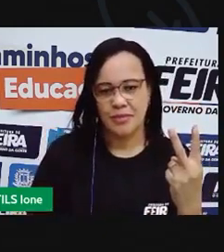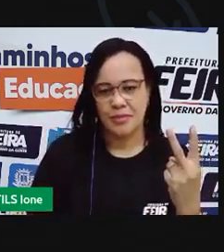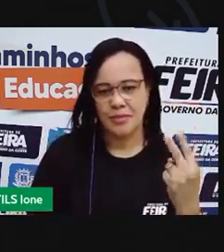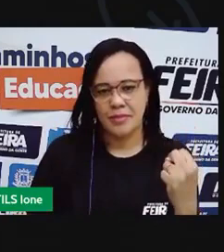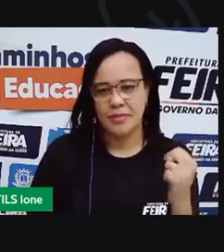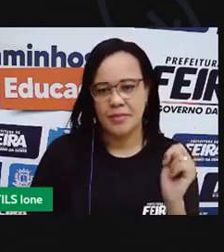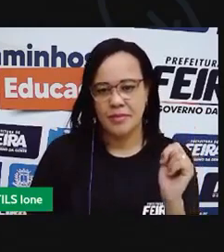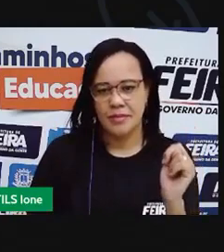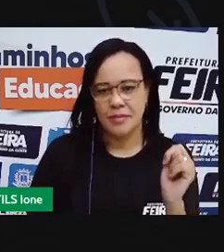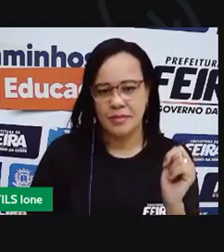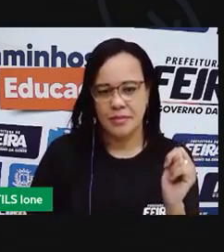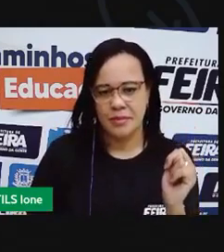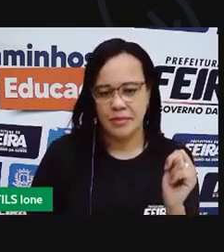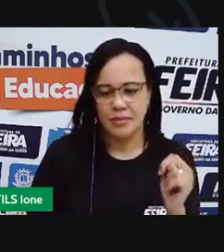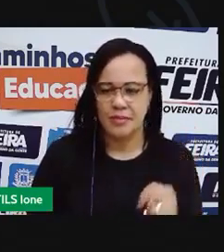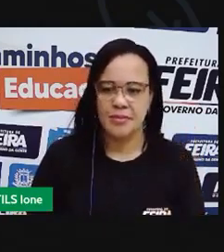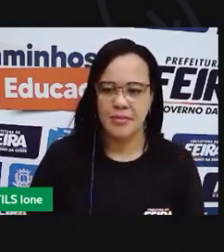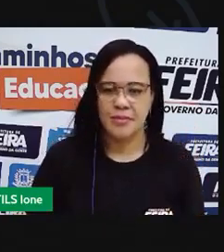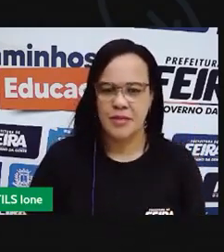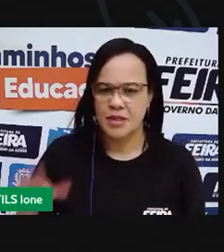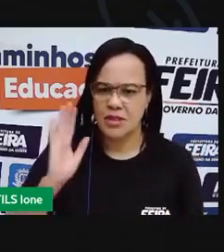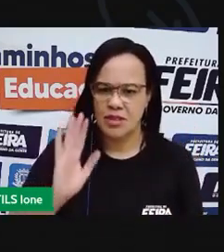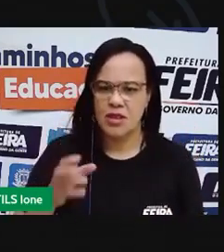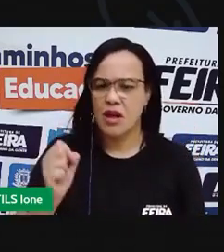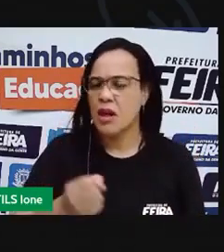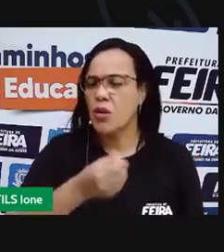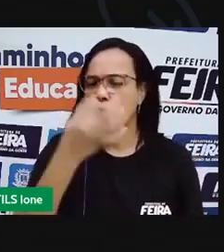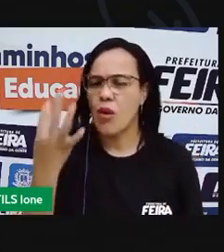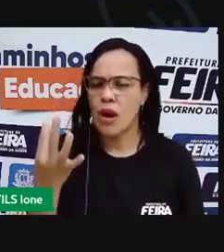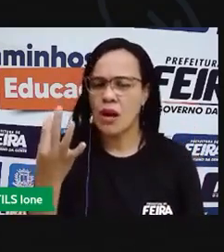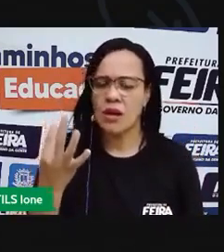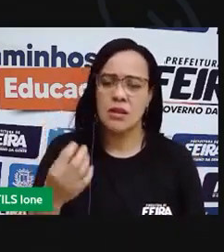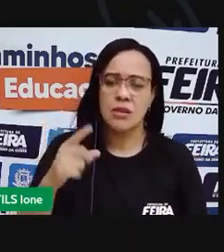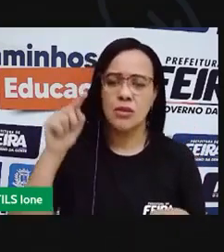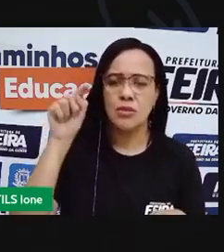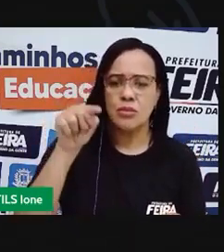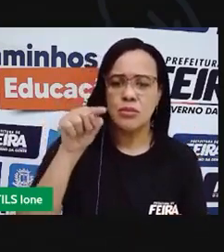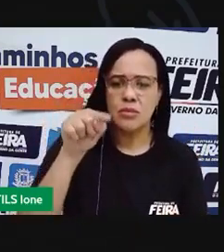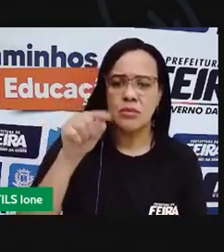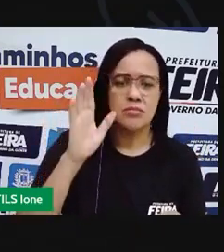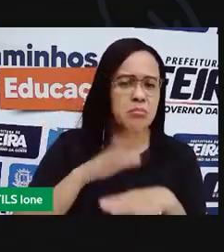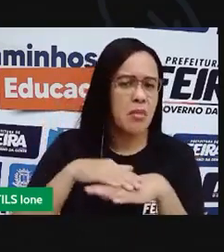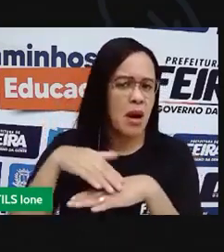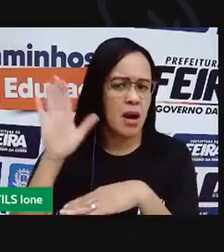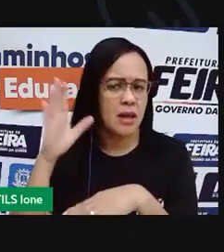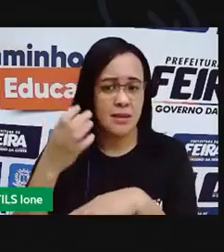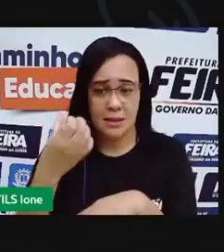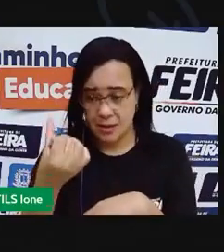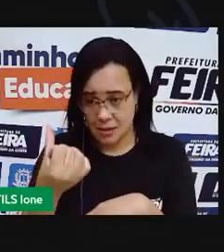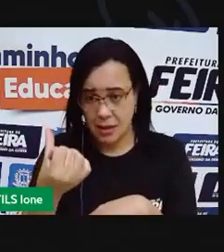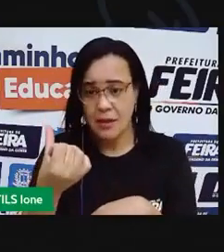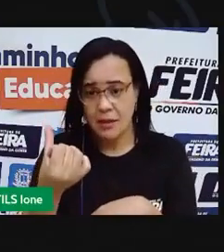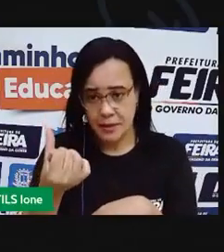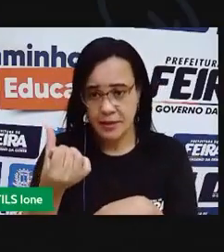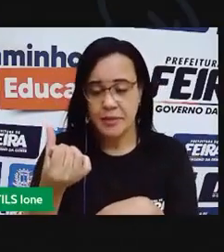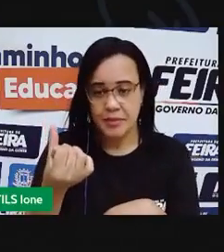a gente já contou já vimos aqui que nessa filha tem seis